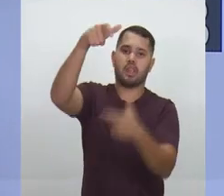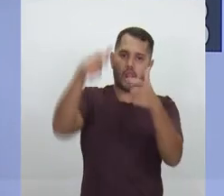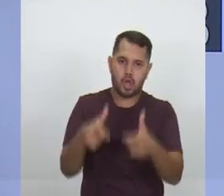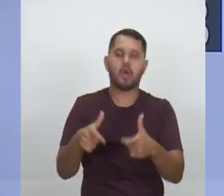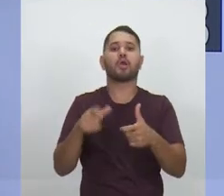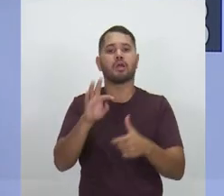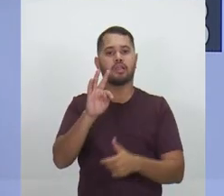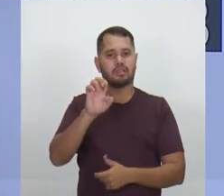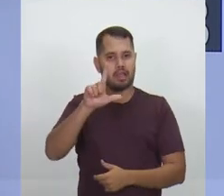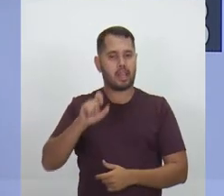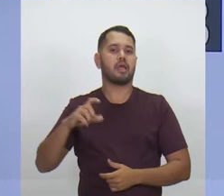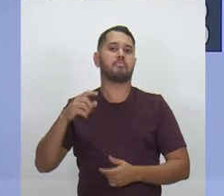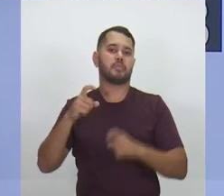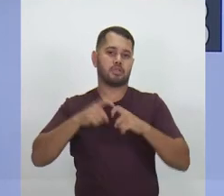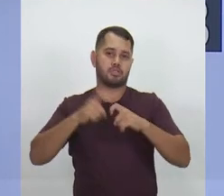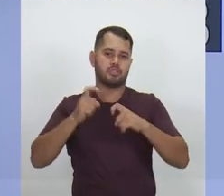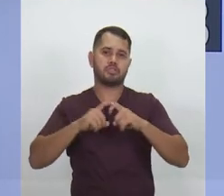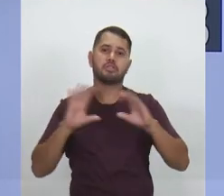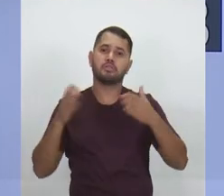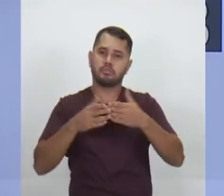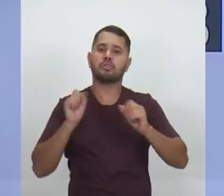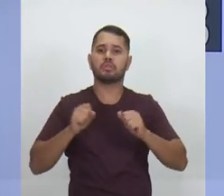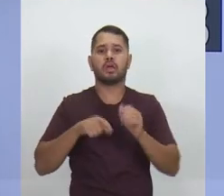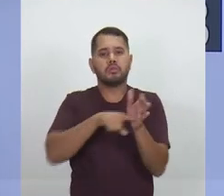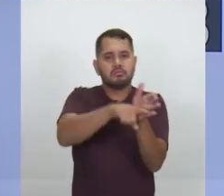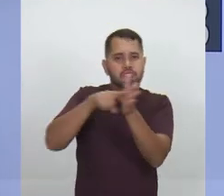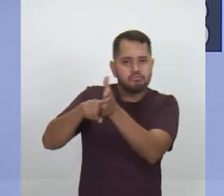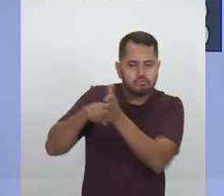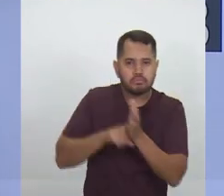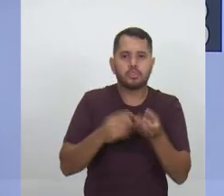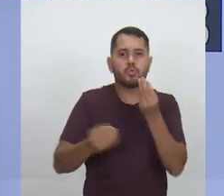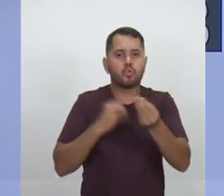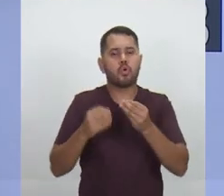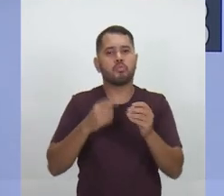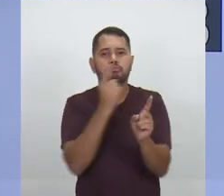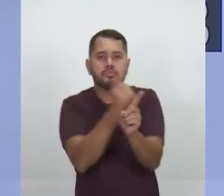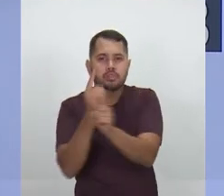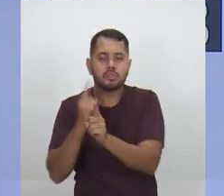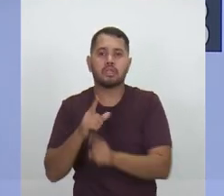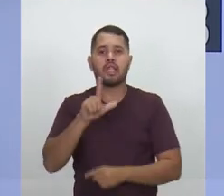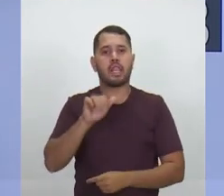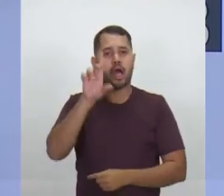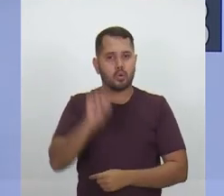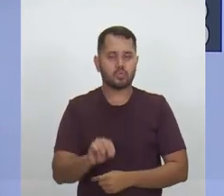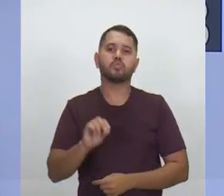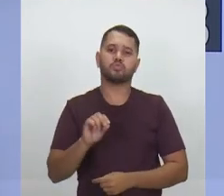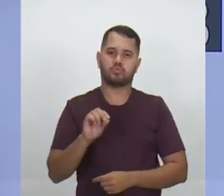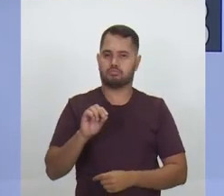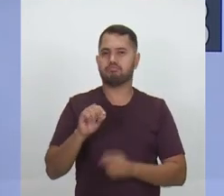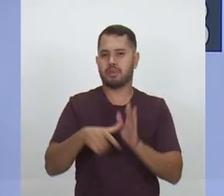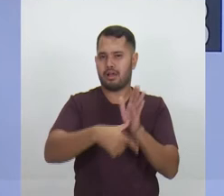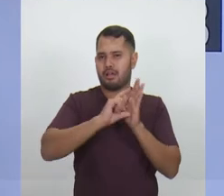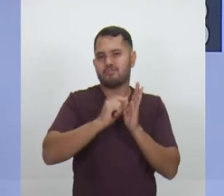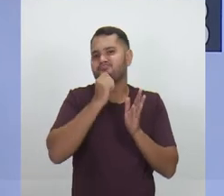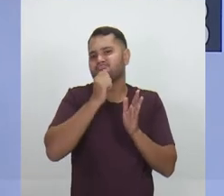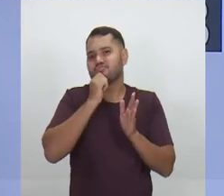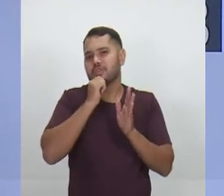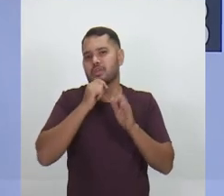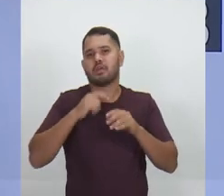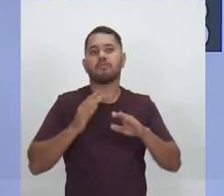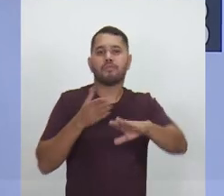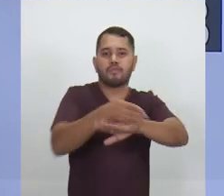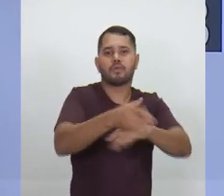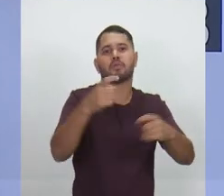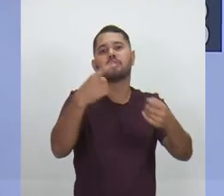telemedicina para avançar no diagnóstico e poder dar laudos médicos que nós não podemos ter como os